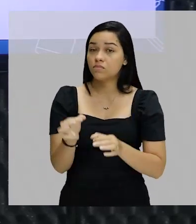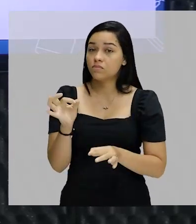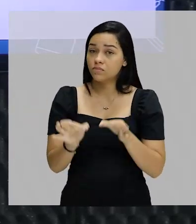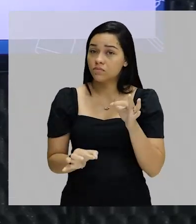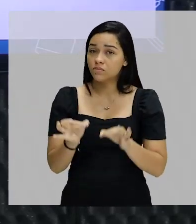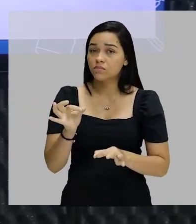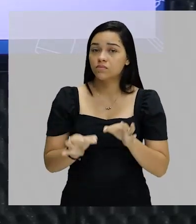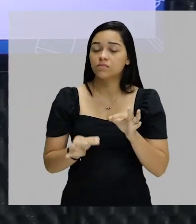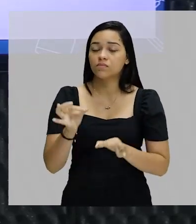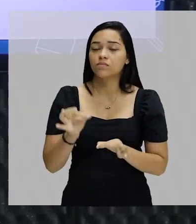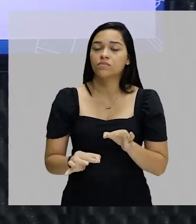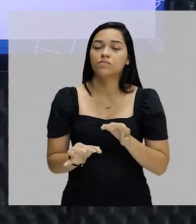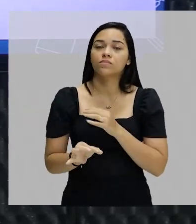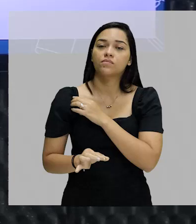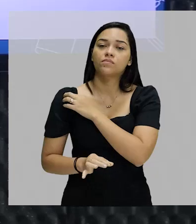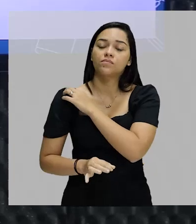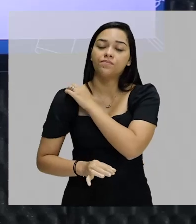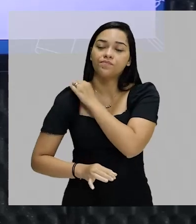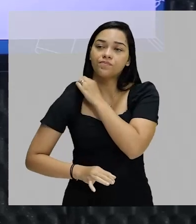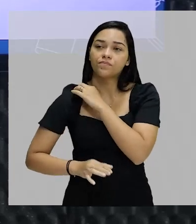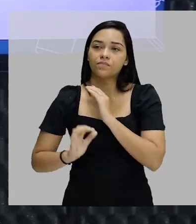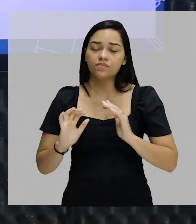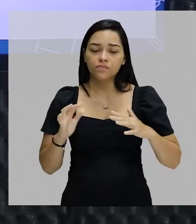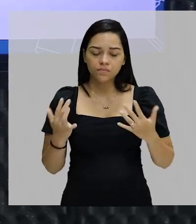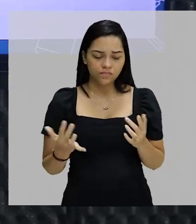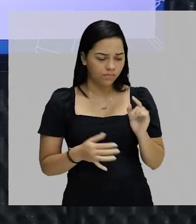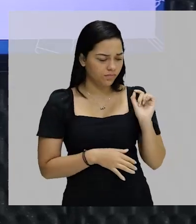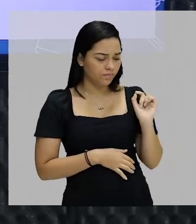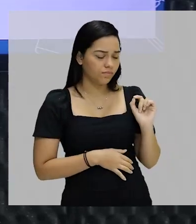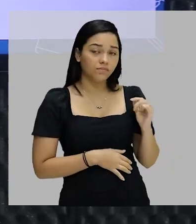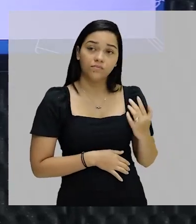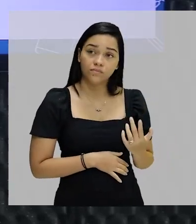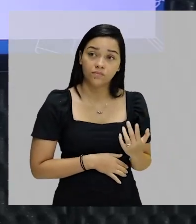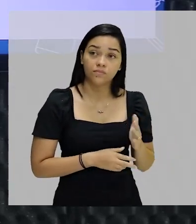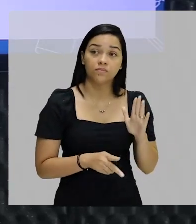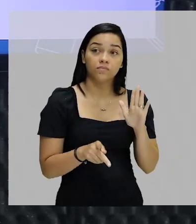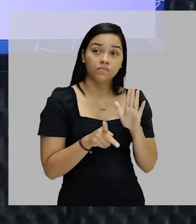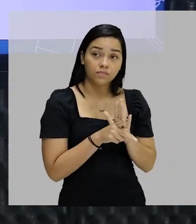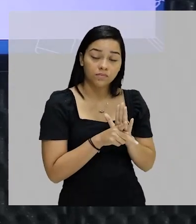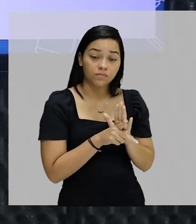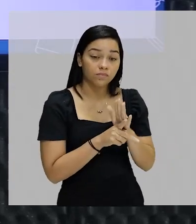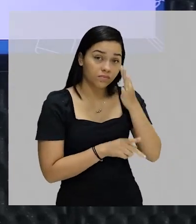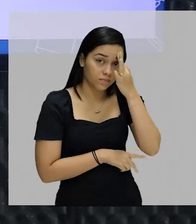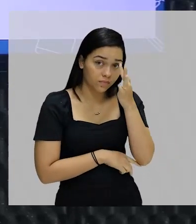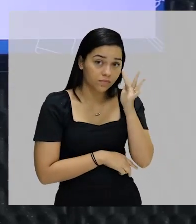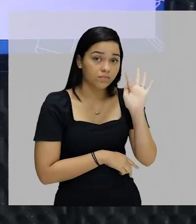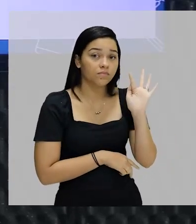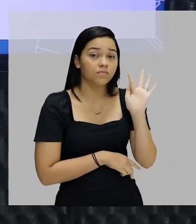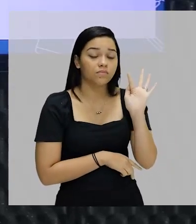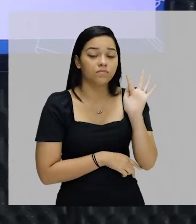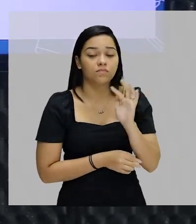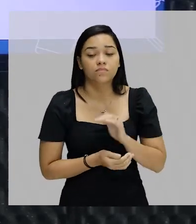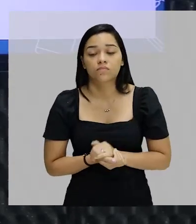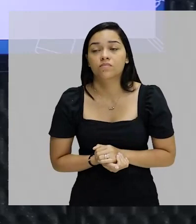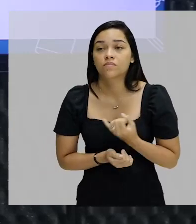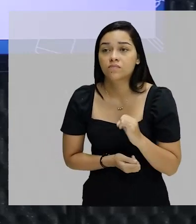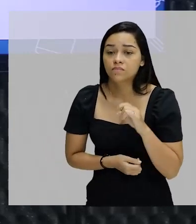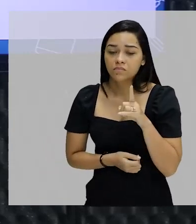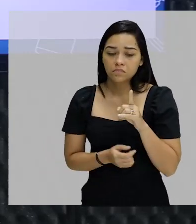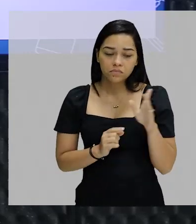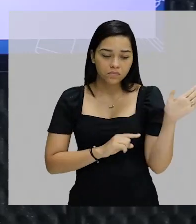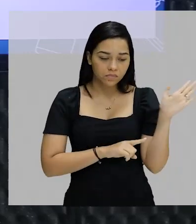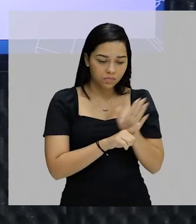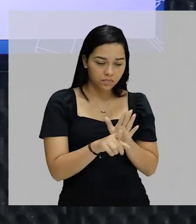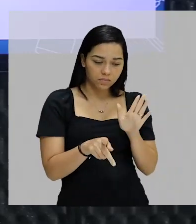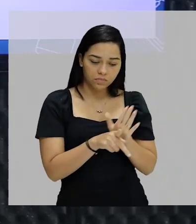absolutamente inaceitável e injusta. Ei, mas isso é o quê? Do ponto de vista filosófico. Então se você perguntar para